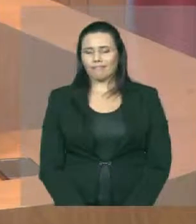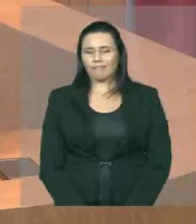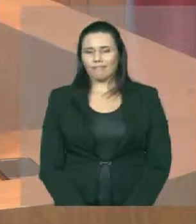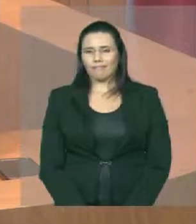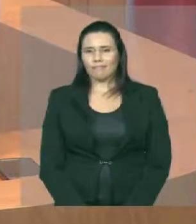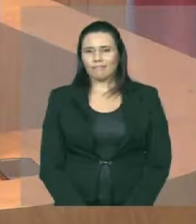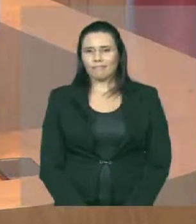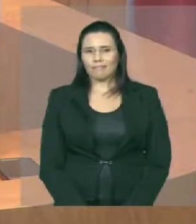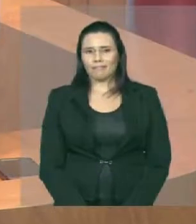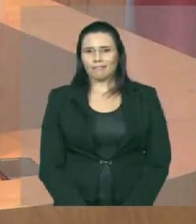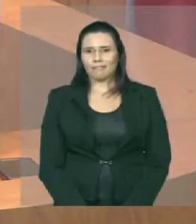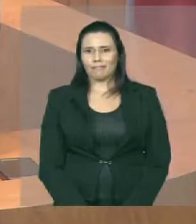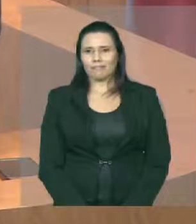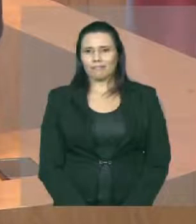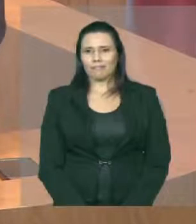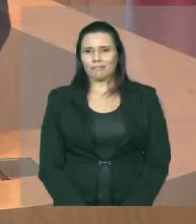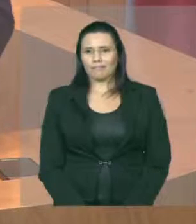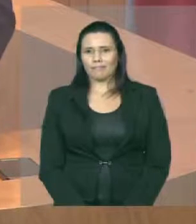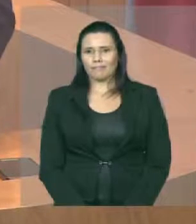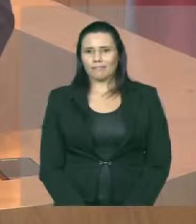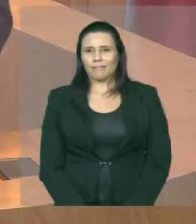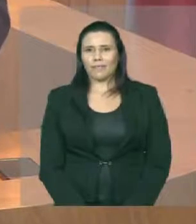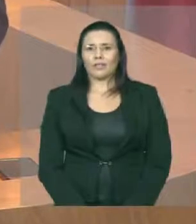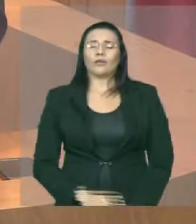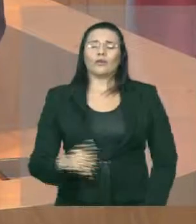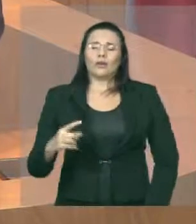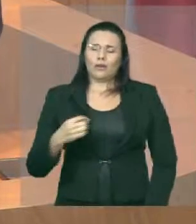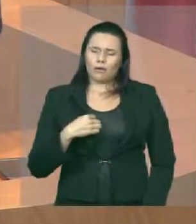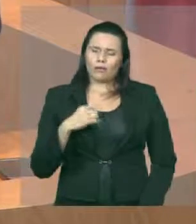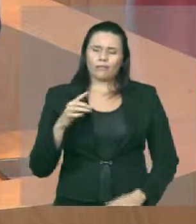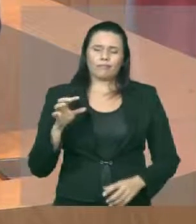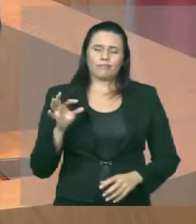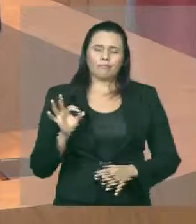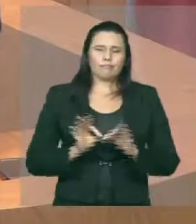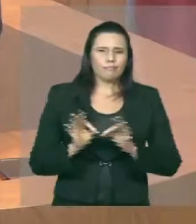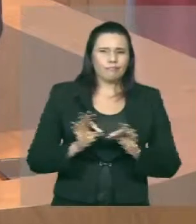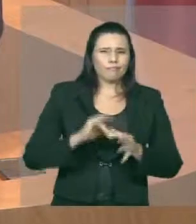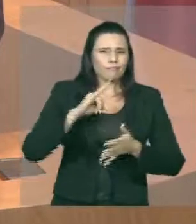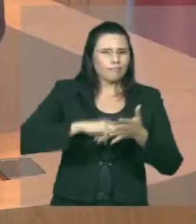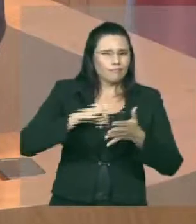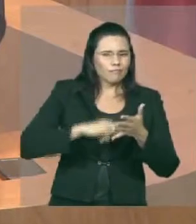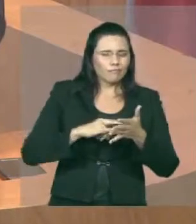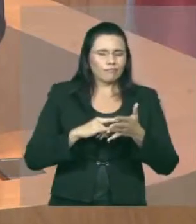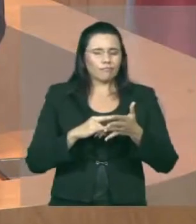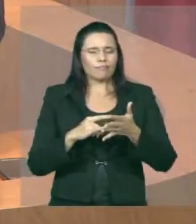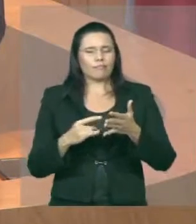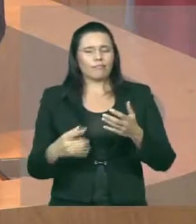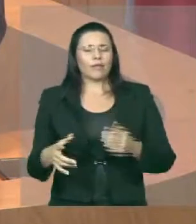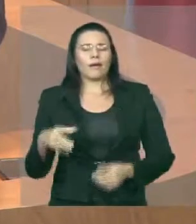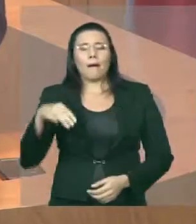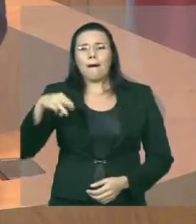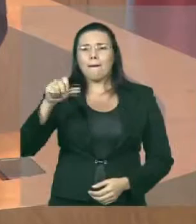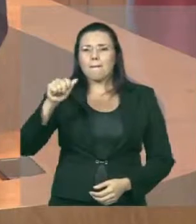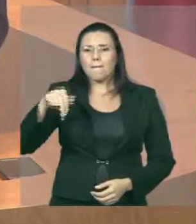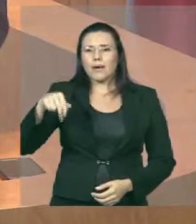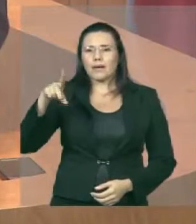nós estamos mandando mandato de segurança, estamos mandando informativo